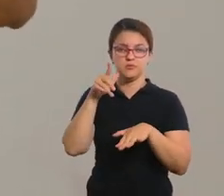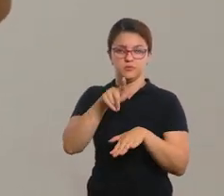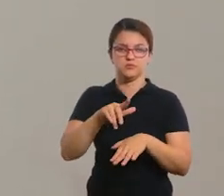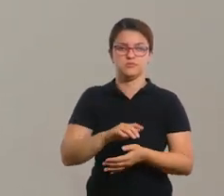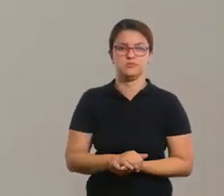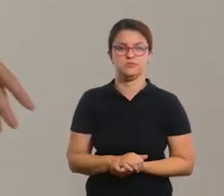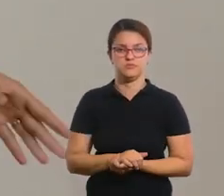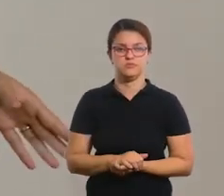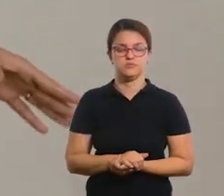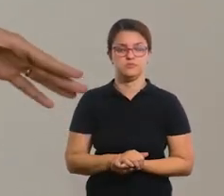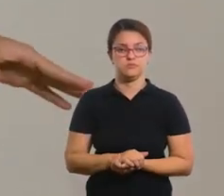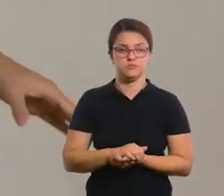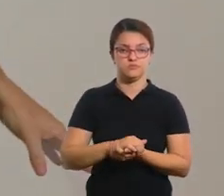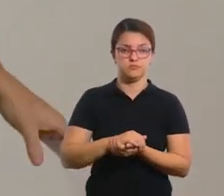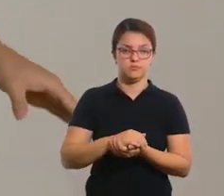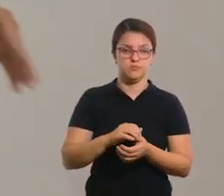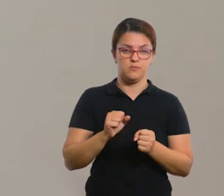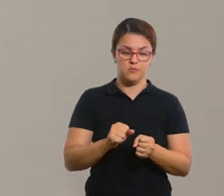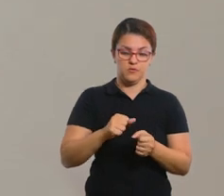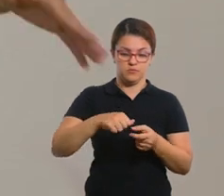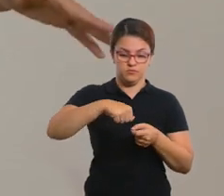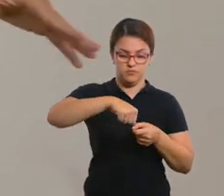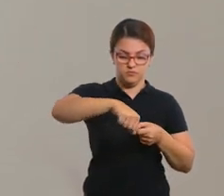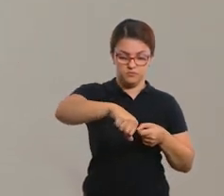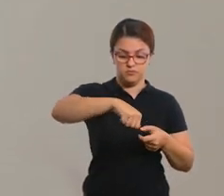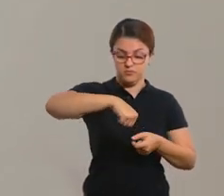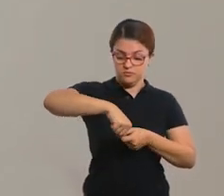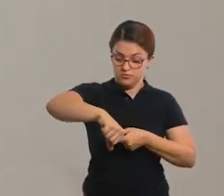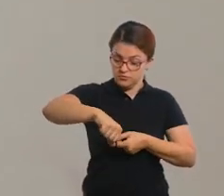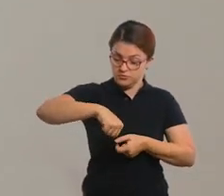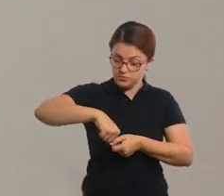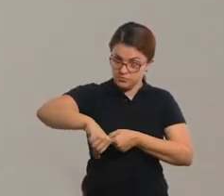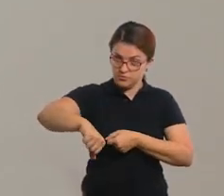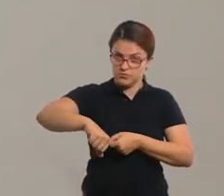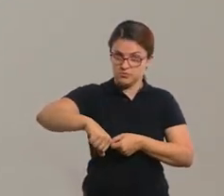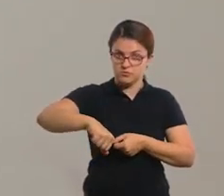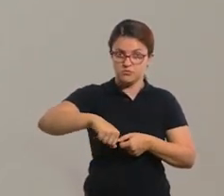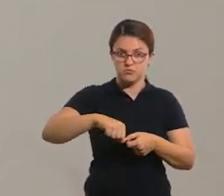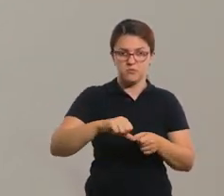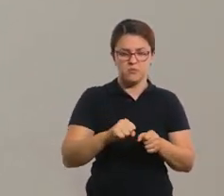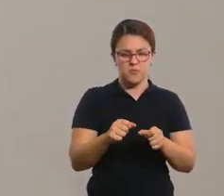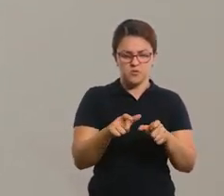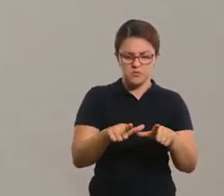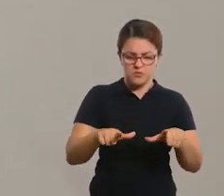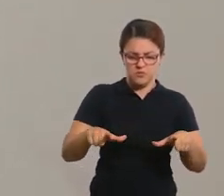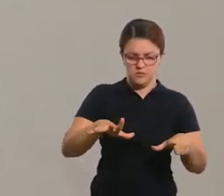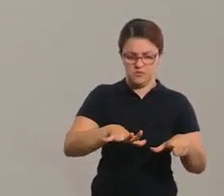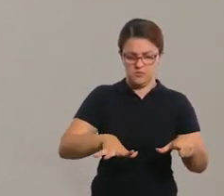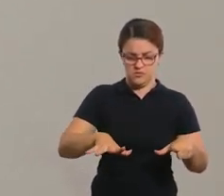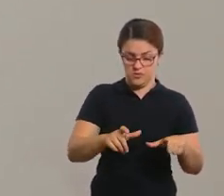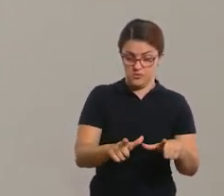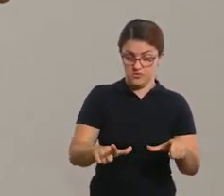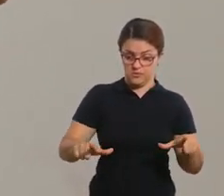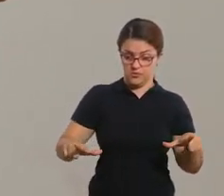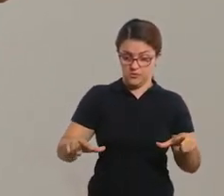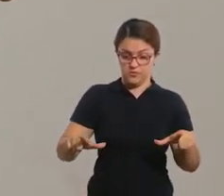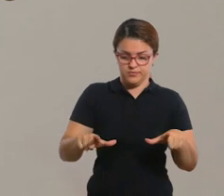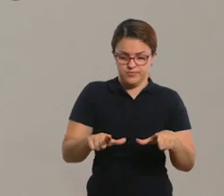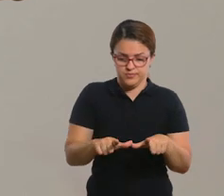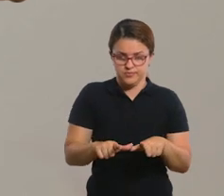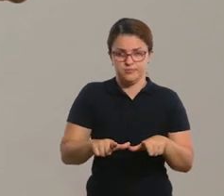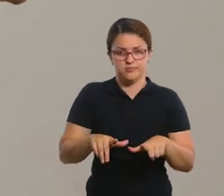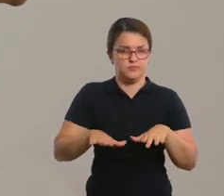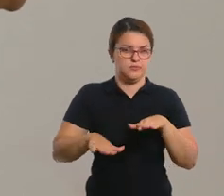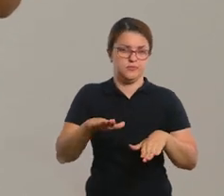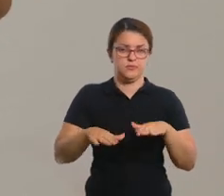Com a fita adesiva, você pode colocar ela no chão, fixar ela no chão. Pode ser um espaço muito amplo, pequeno, dependendo do